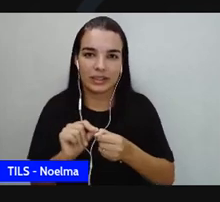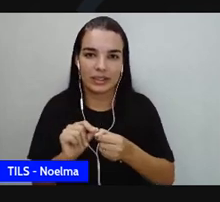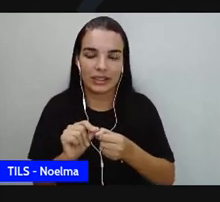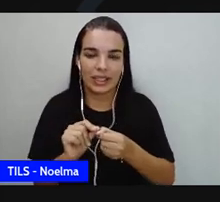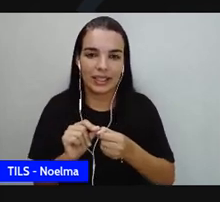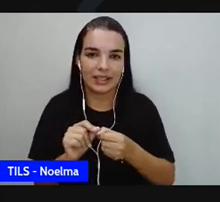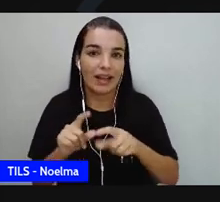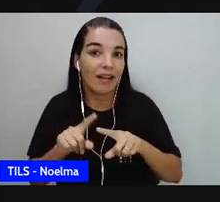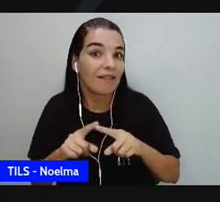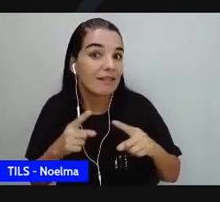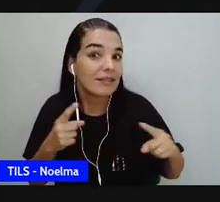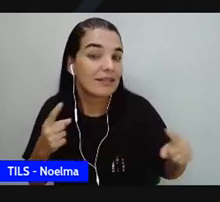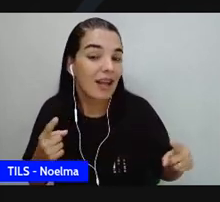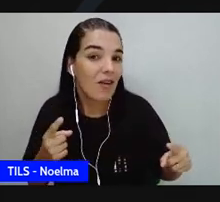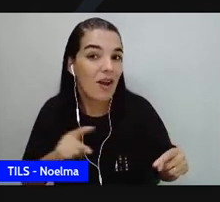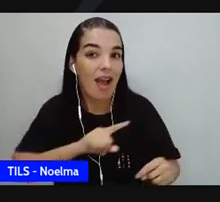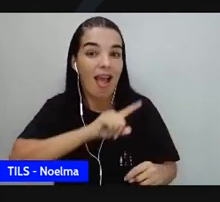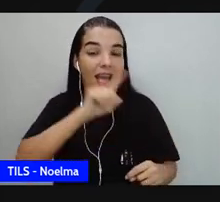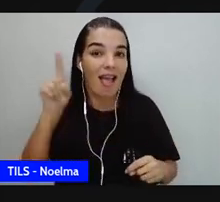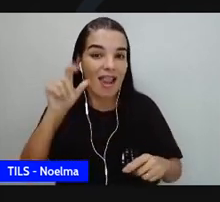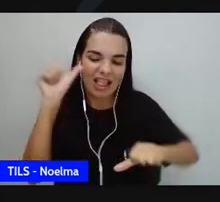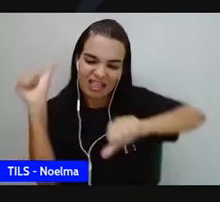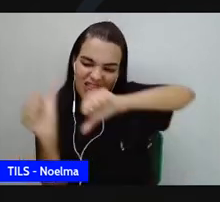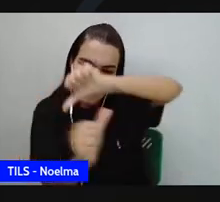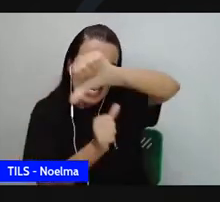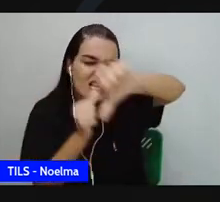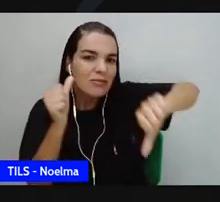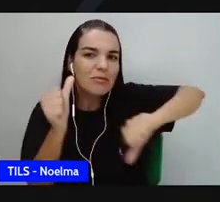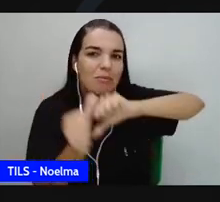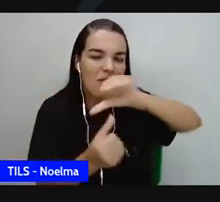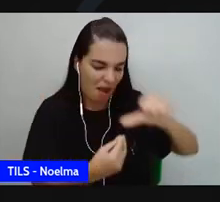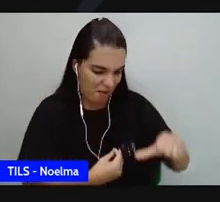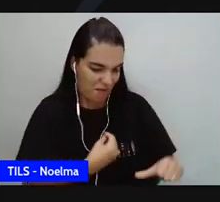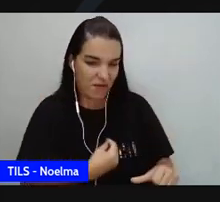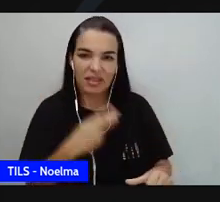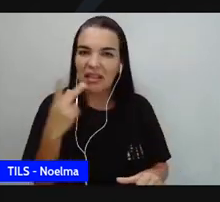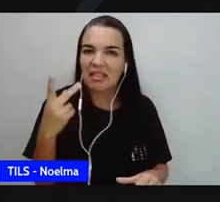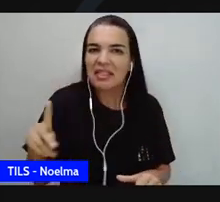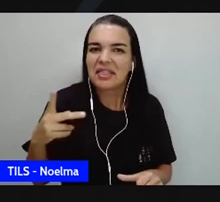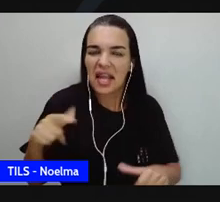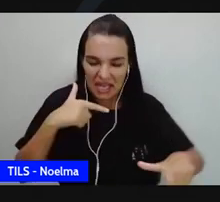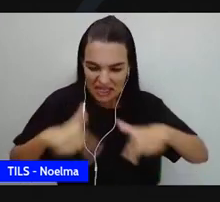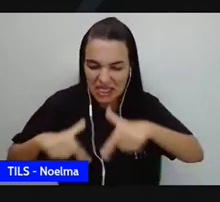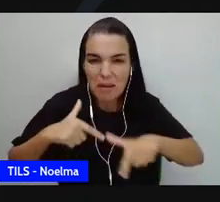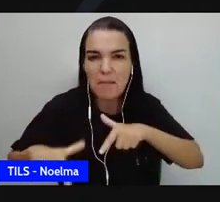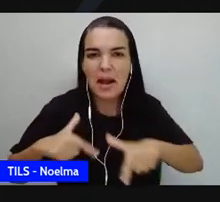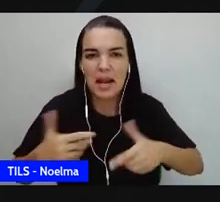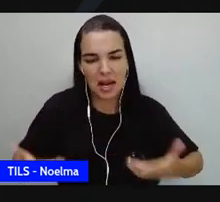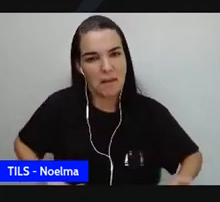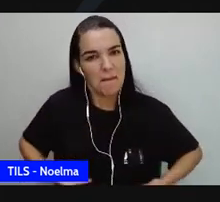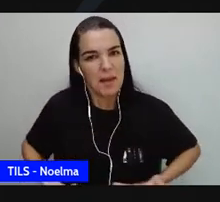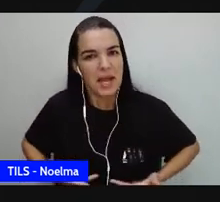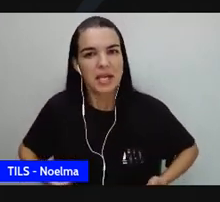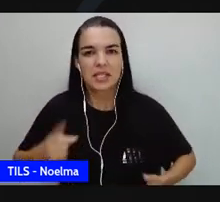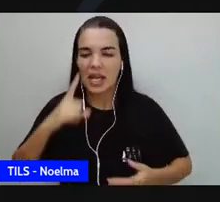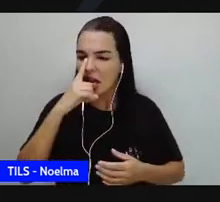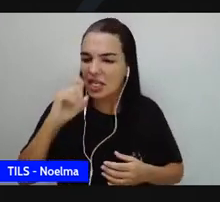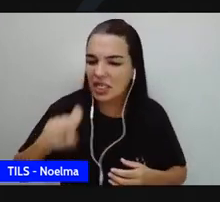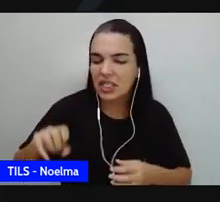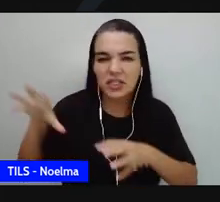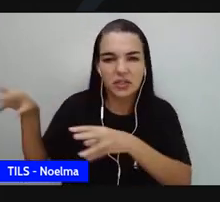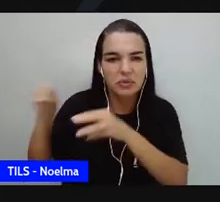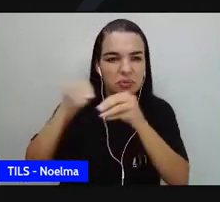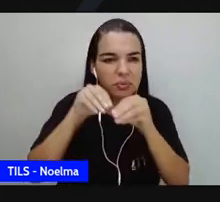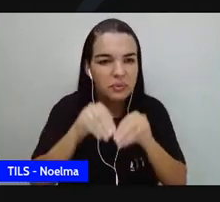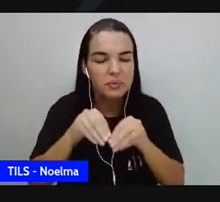então, ela, de catadora de lixo, de empregada doméstica, da pessoa que trabalhava com serviço geral, ela mandou esse pedido.